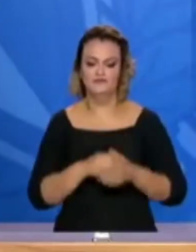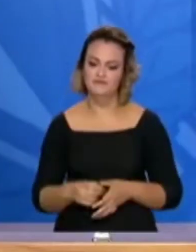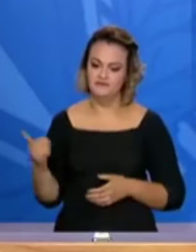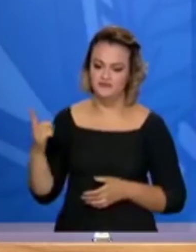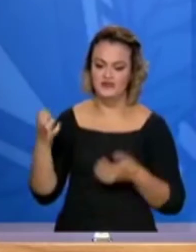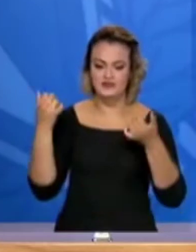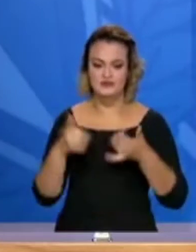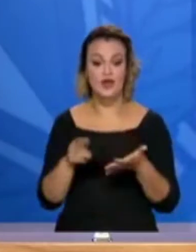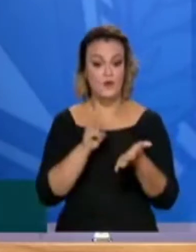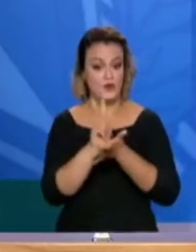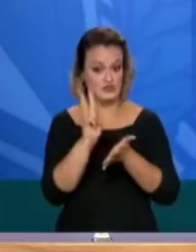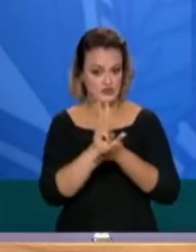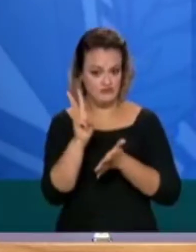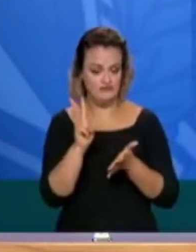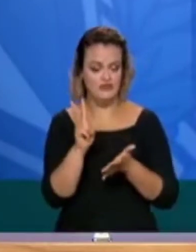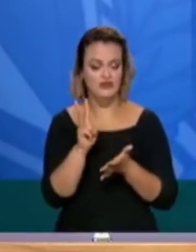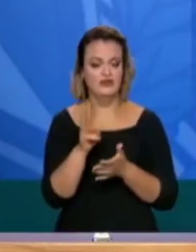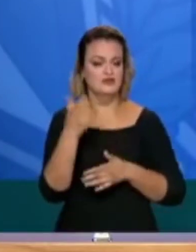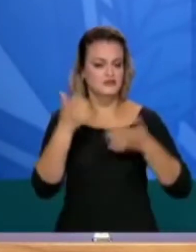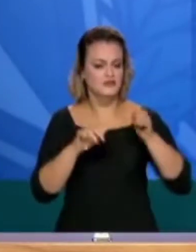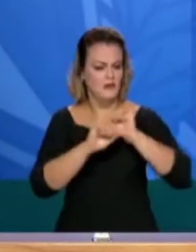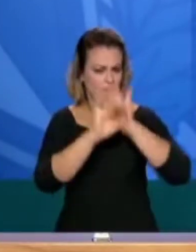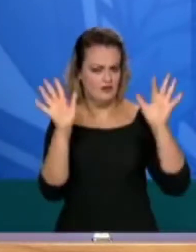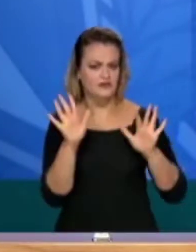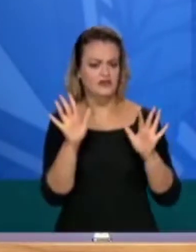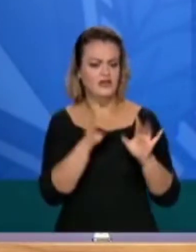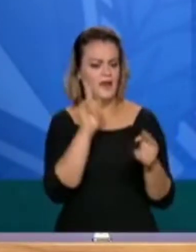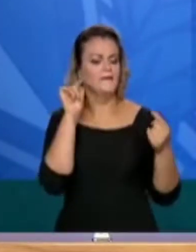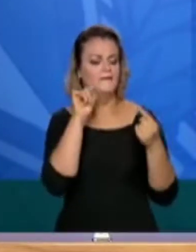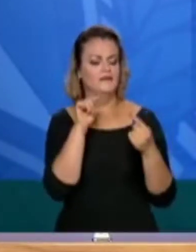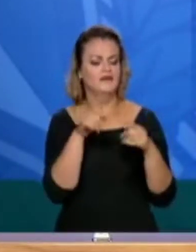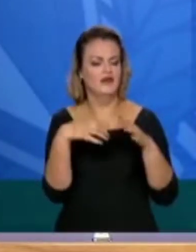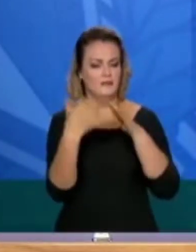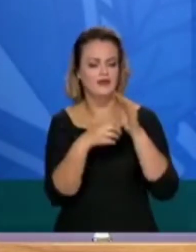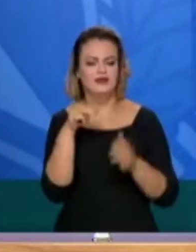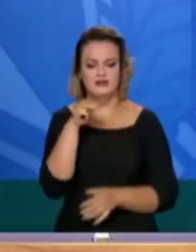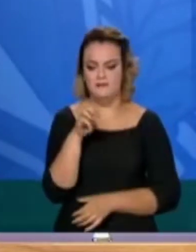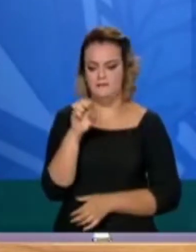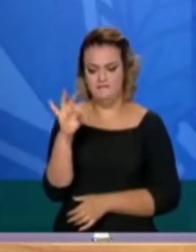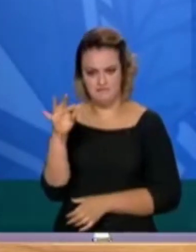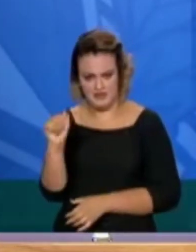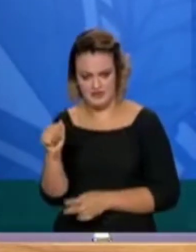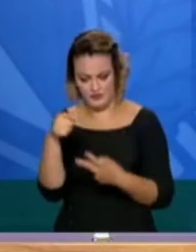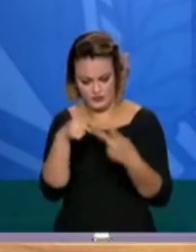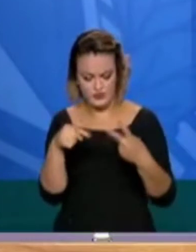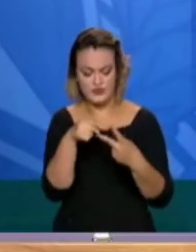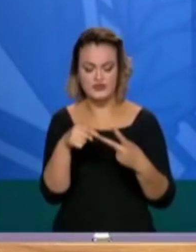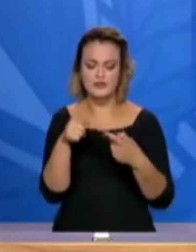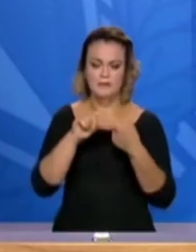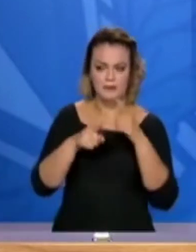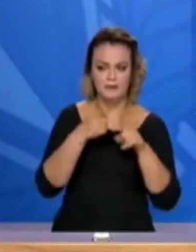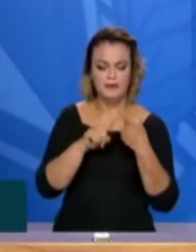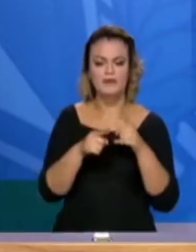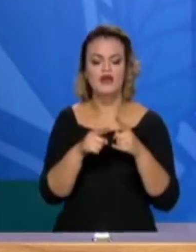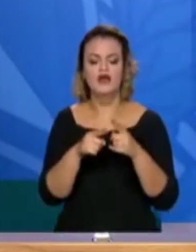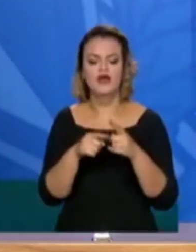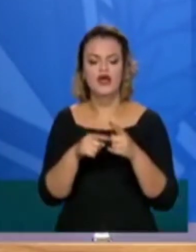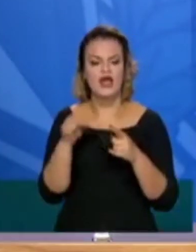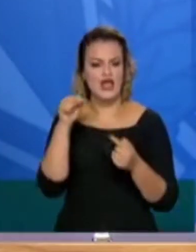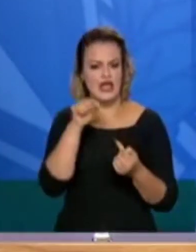deixou muito claro, e a Meta também, que em nenhum momento atendeu